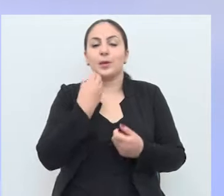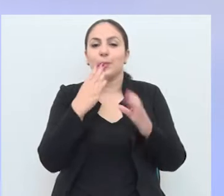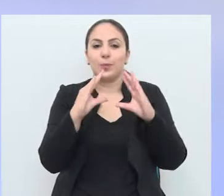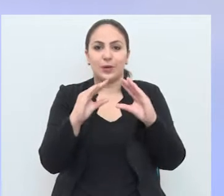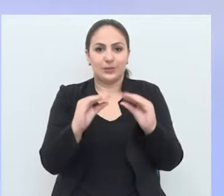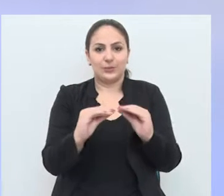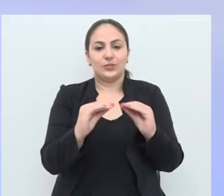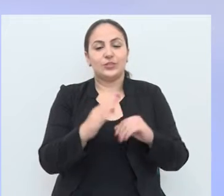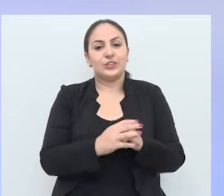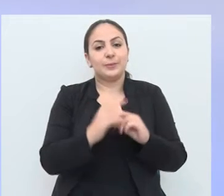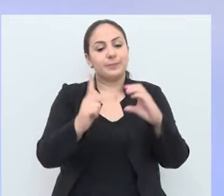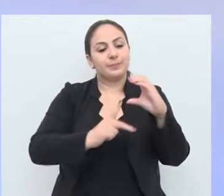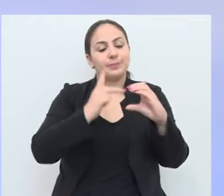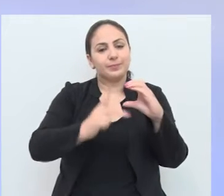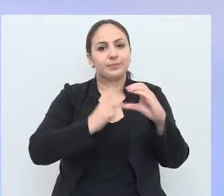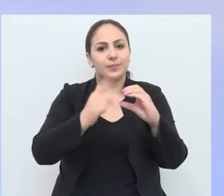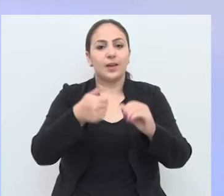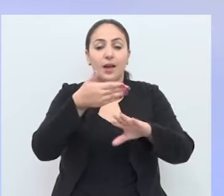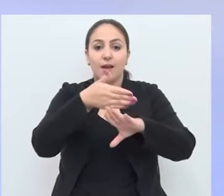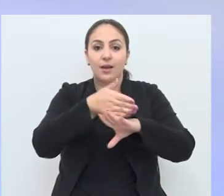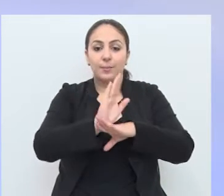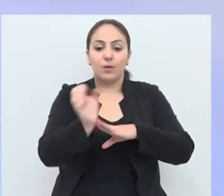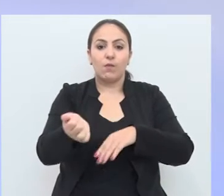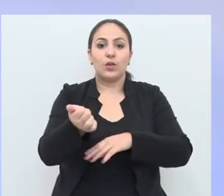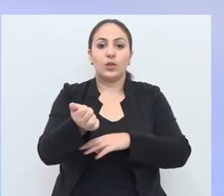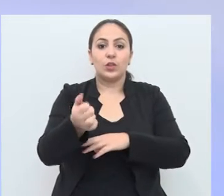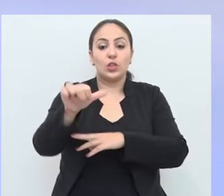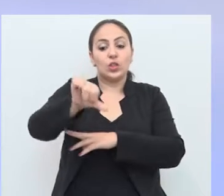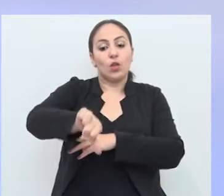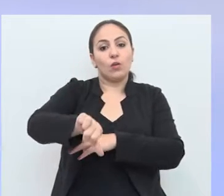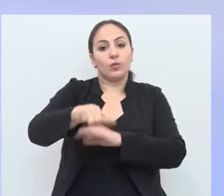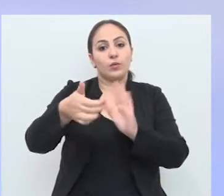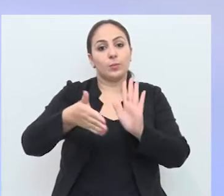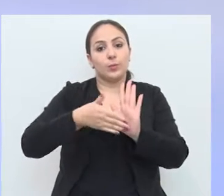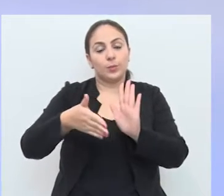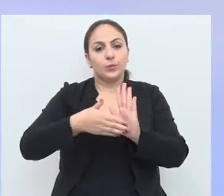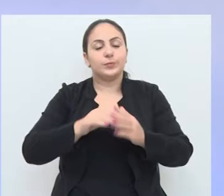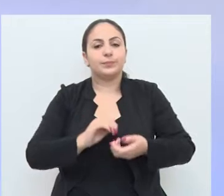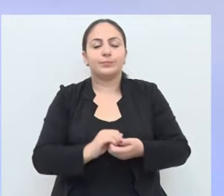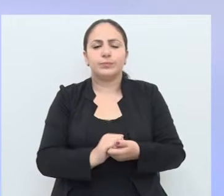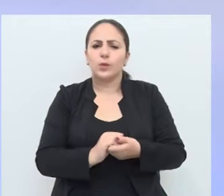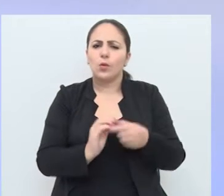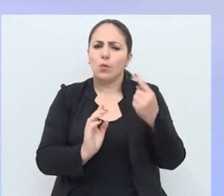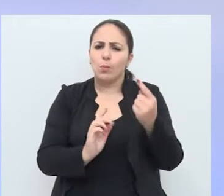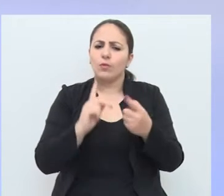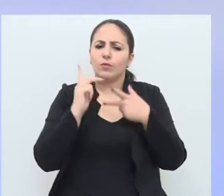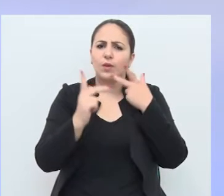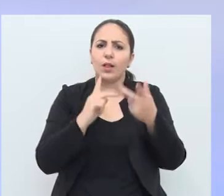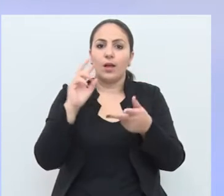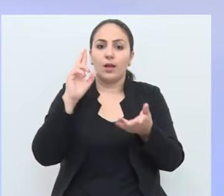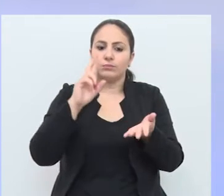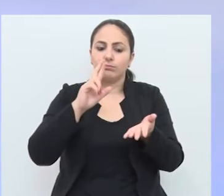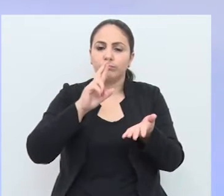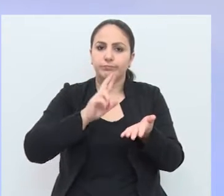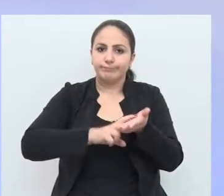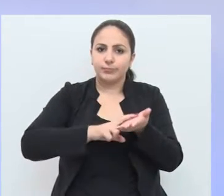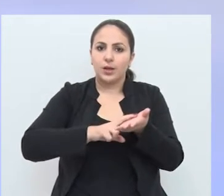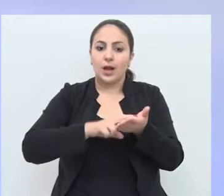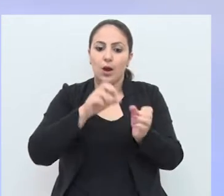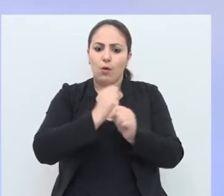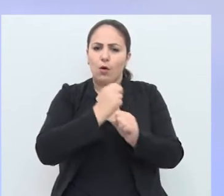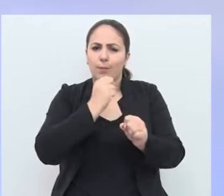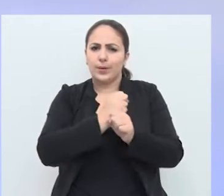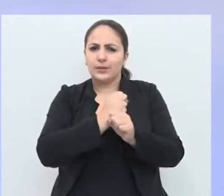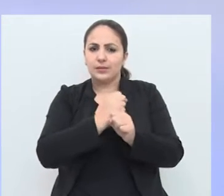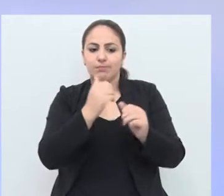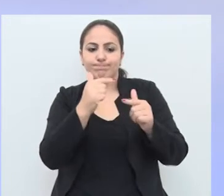Boa noite. Câmara de Vereadores aprova nove proposições. Uma delas prevê a regularização de obras